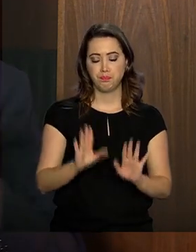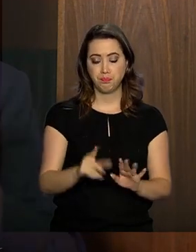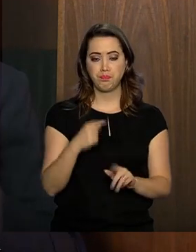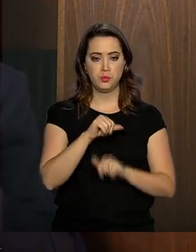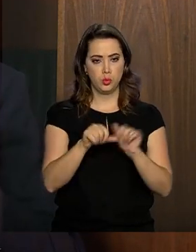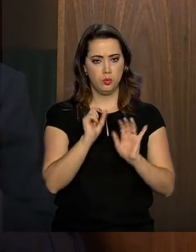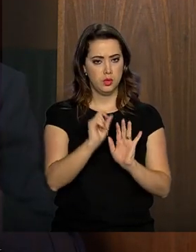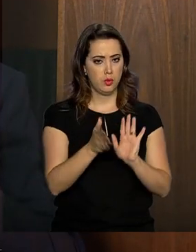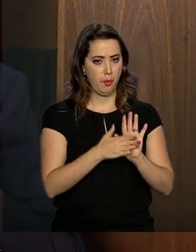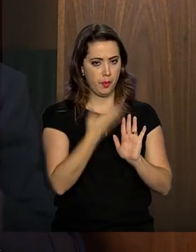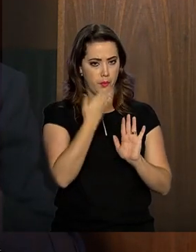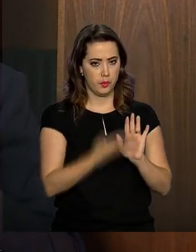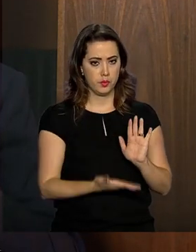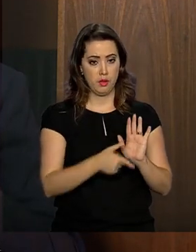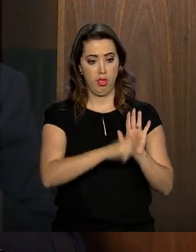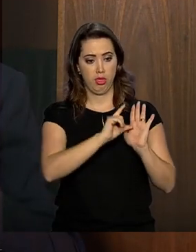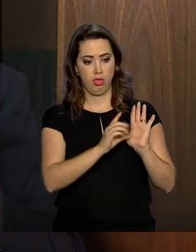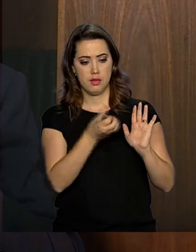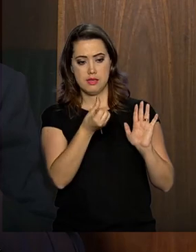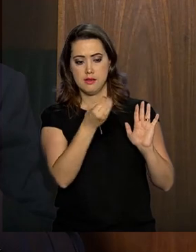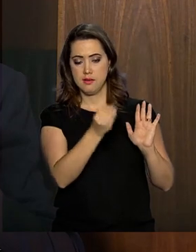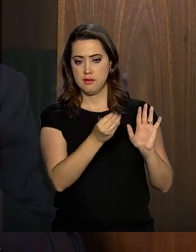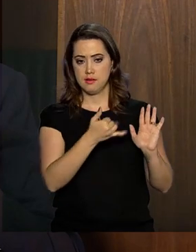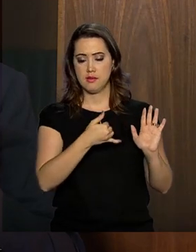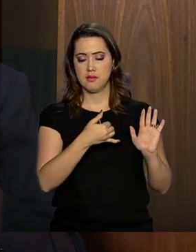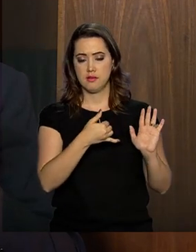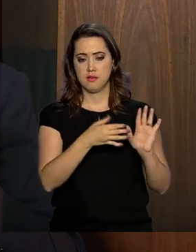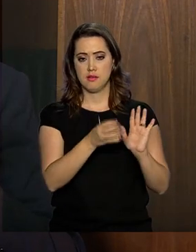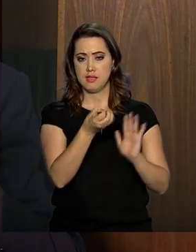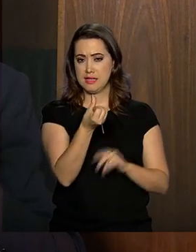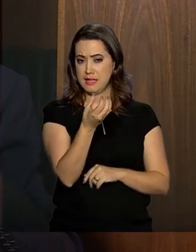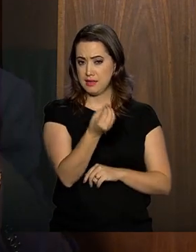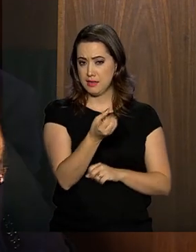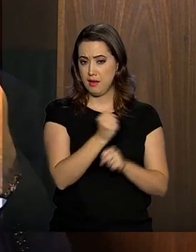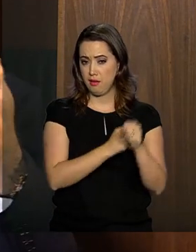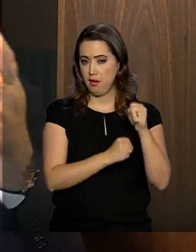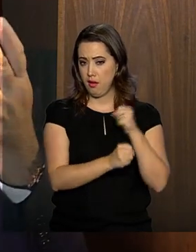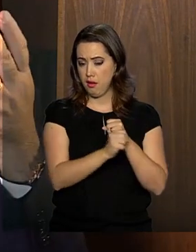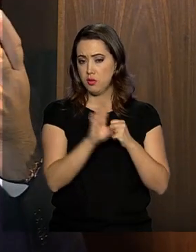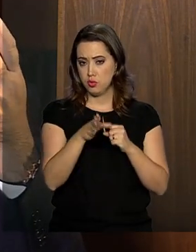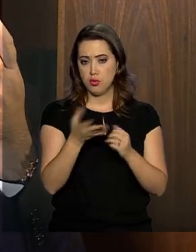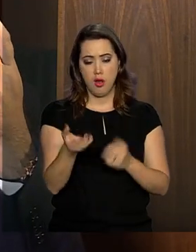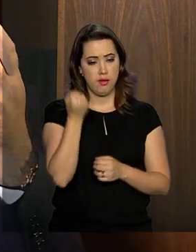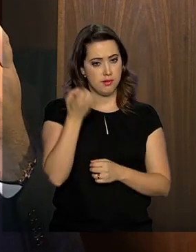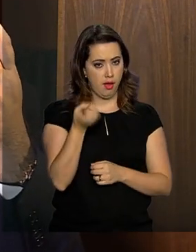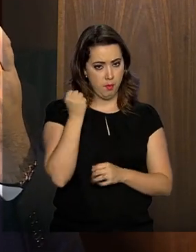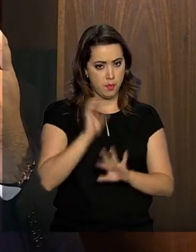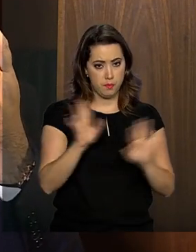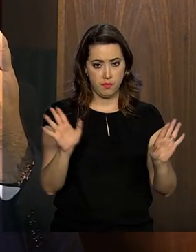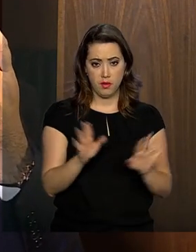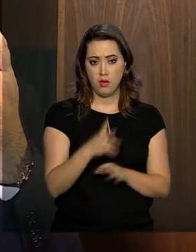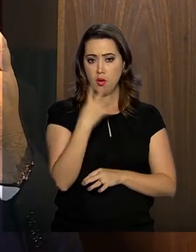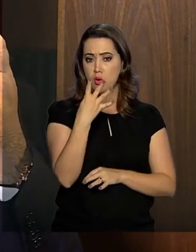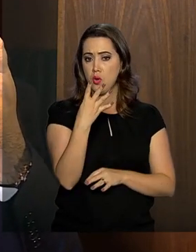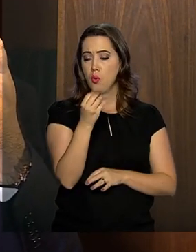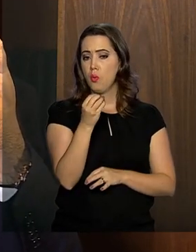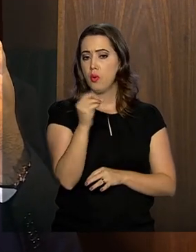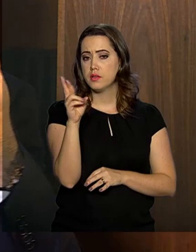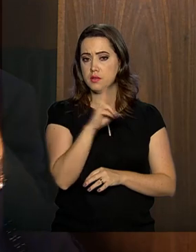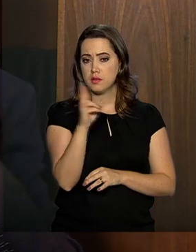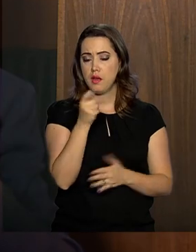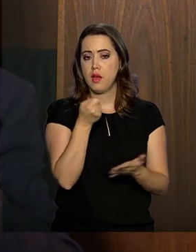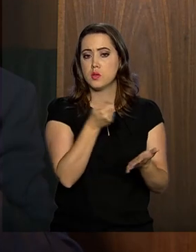Antecipar esse recebimento para 60 anos, ao invés de 65, 5 anos para trás. Estabelecer inicialmente em R$,00 esse